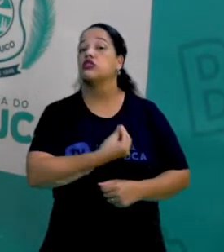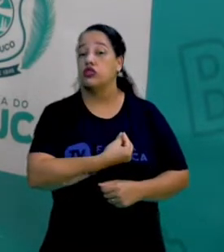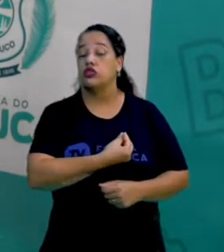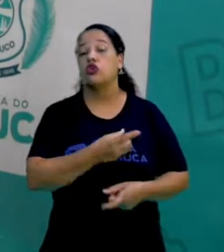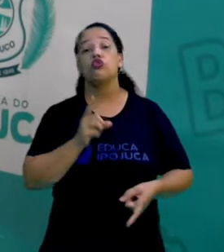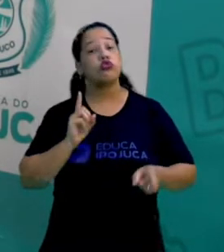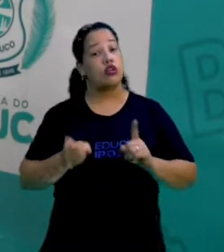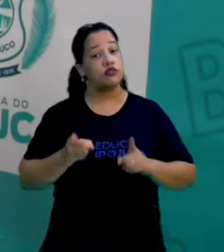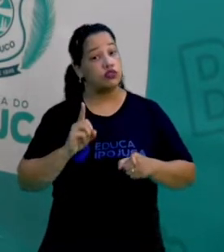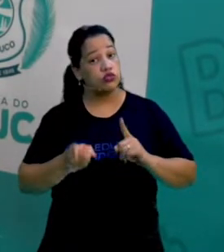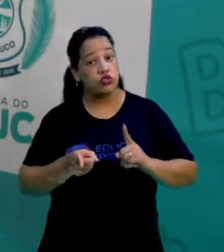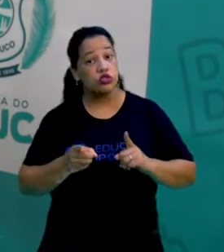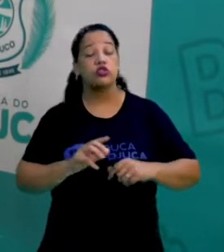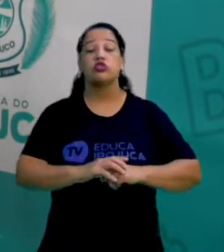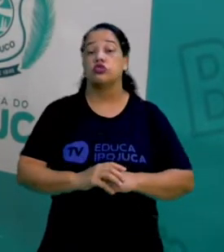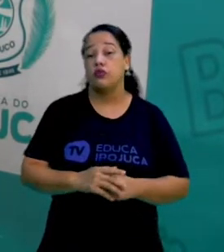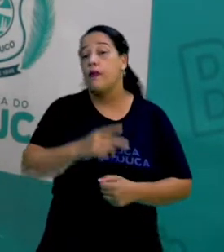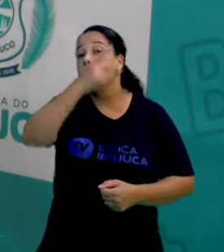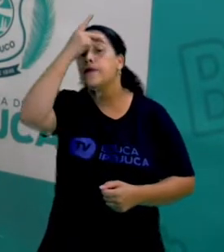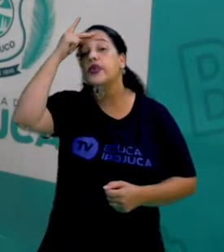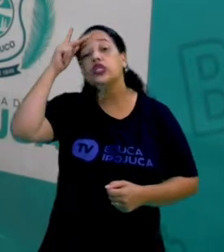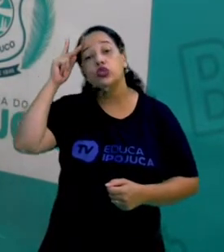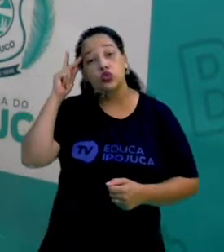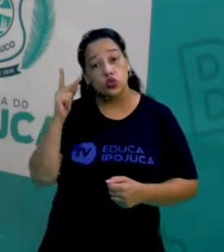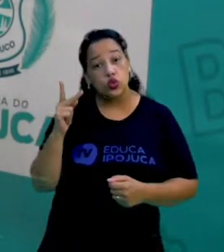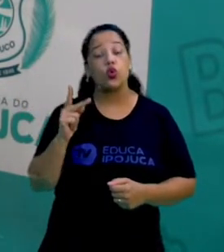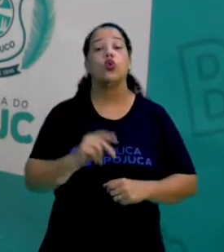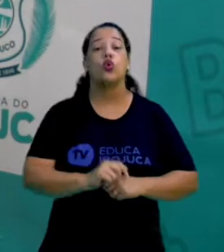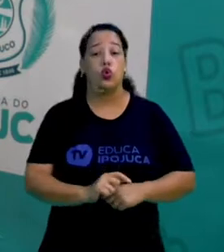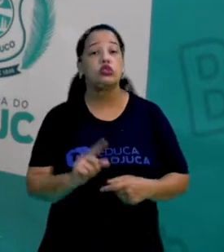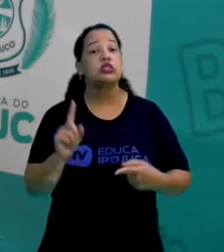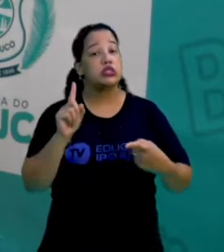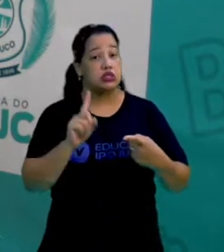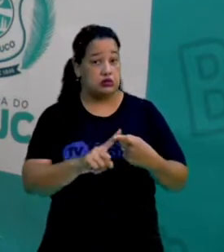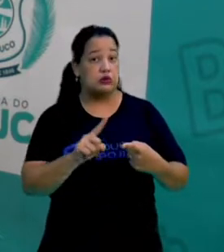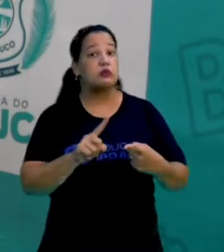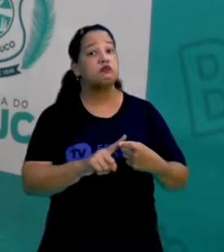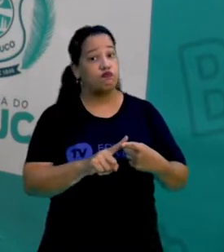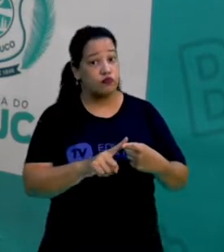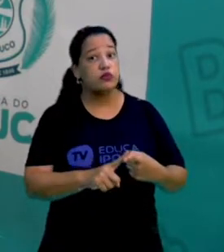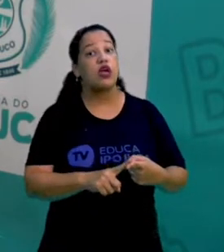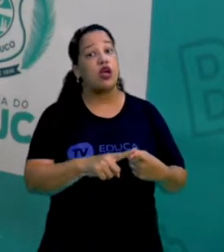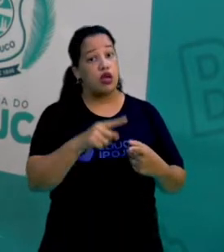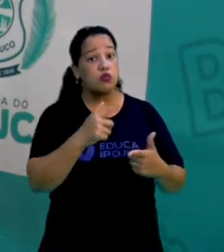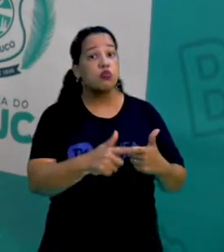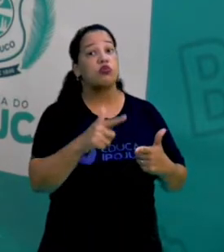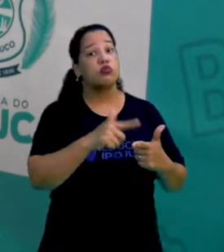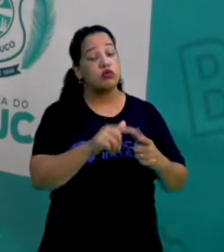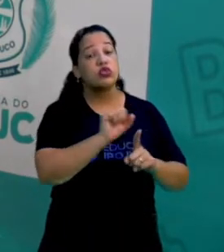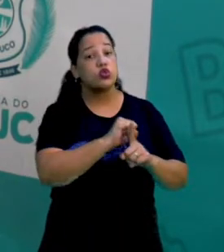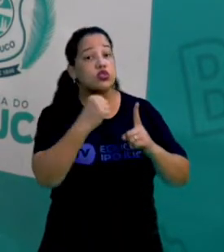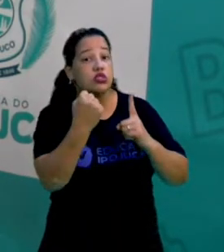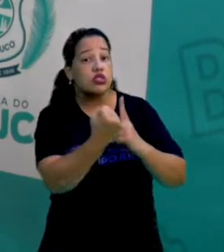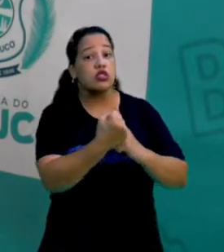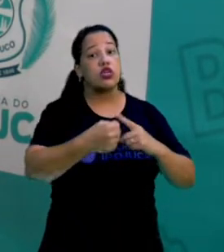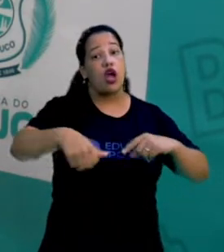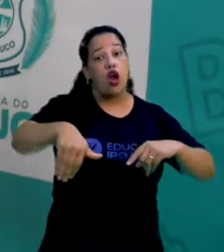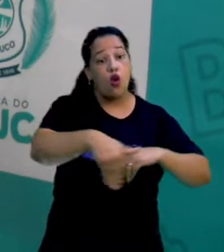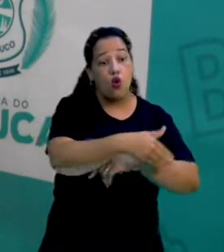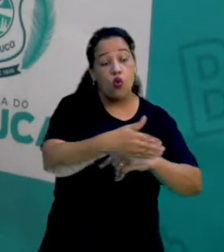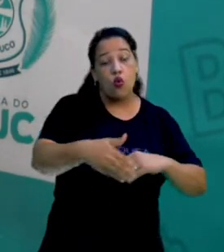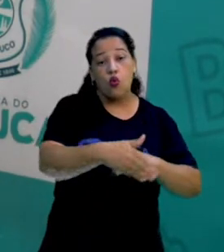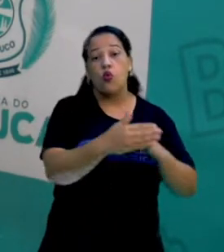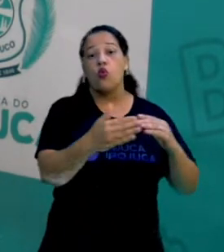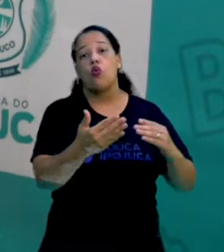travestis, as pessoas em vulnerabilidade social como moradores de rua e